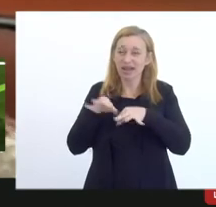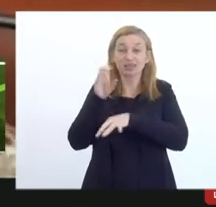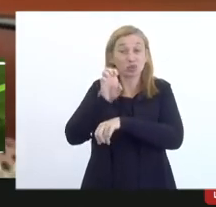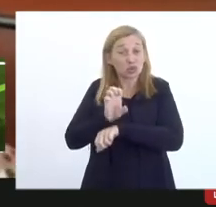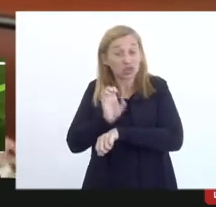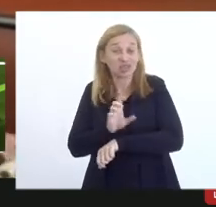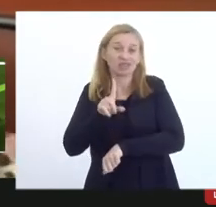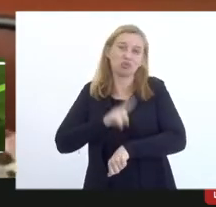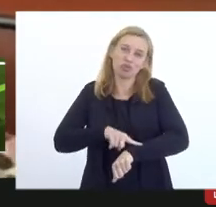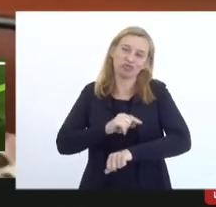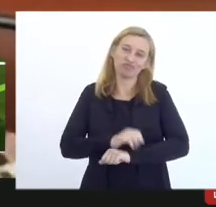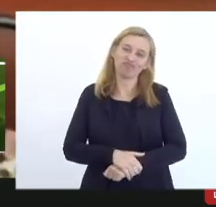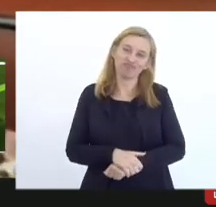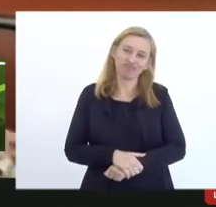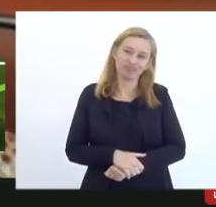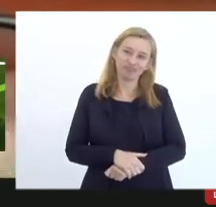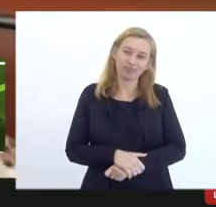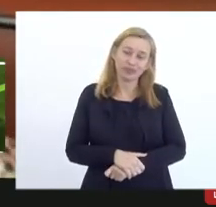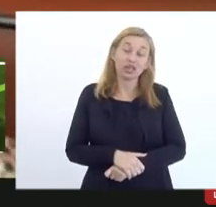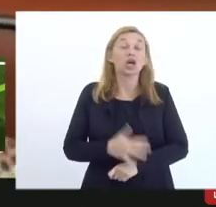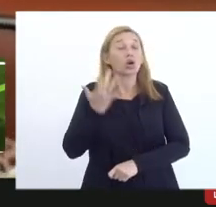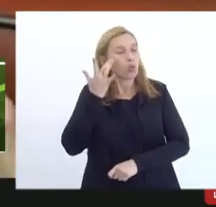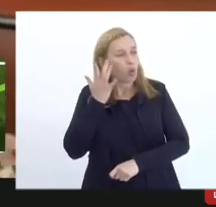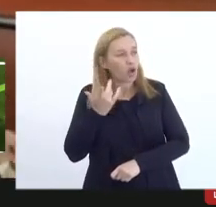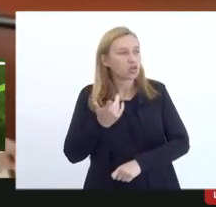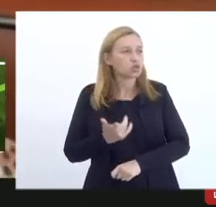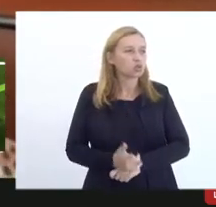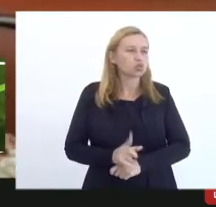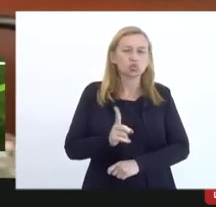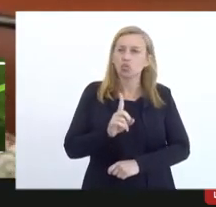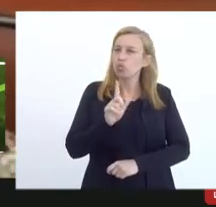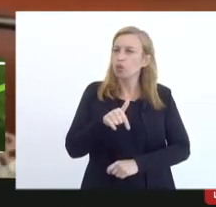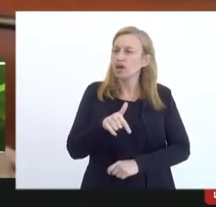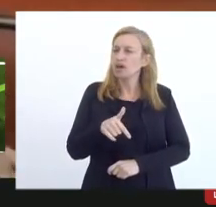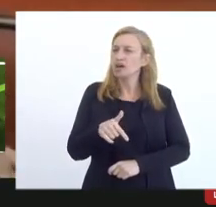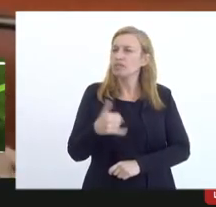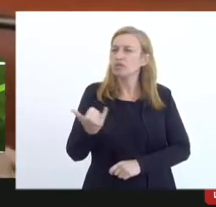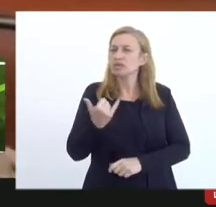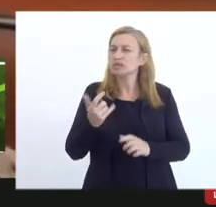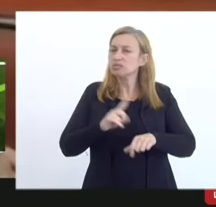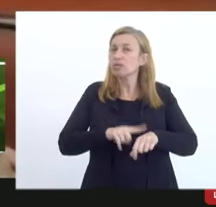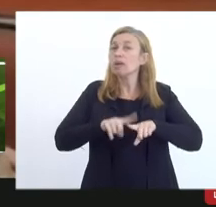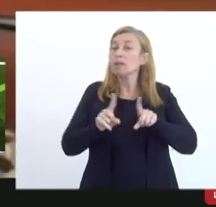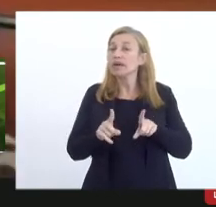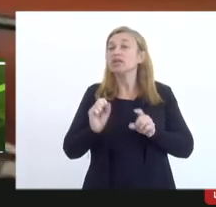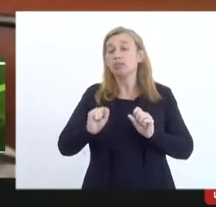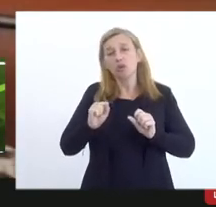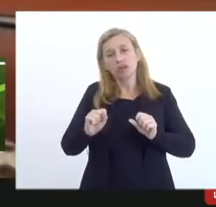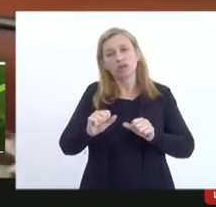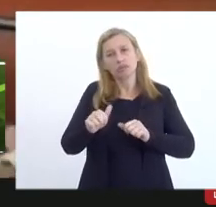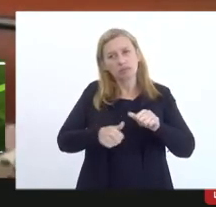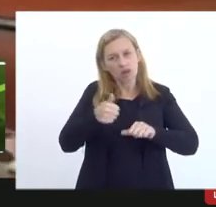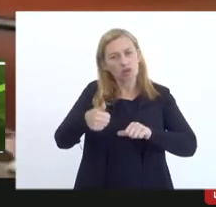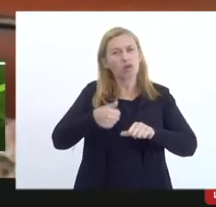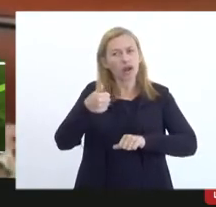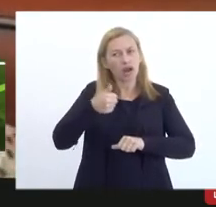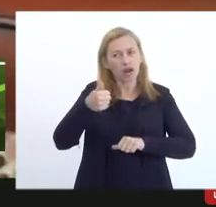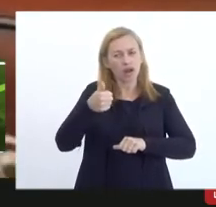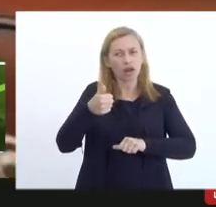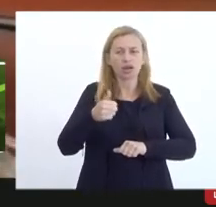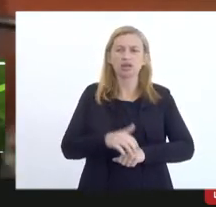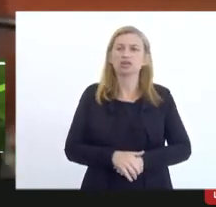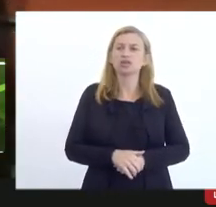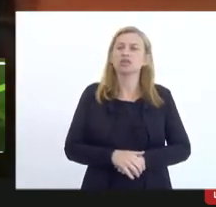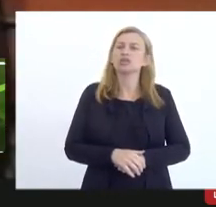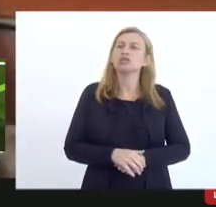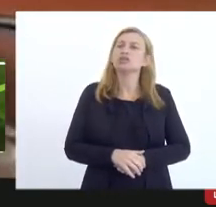momento e eu acho que não é necessário nesse momento mas pode ser aprimorado no SALI que é